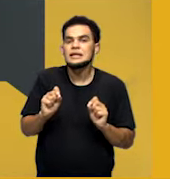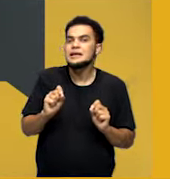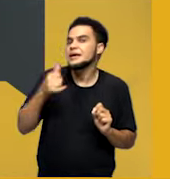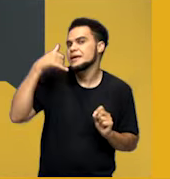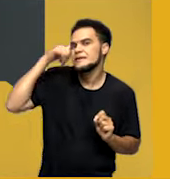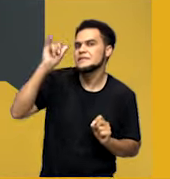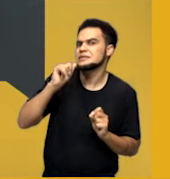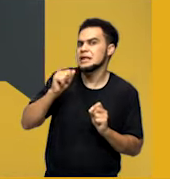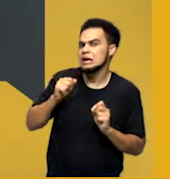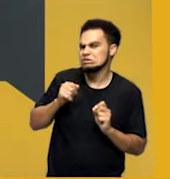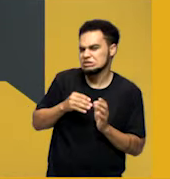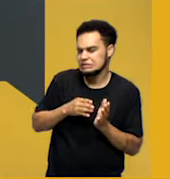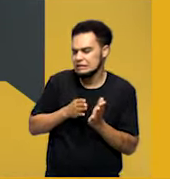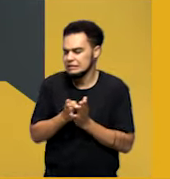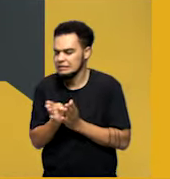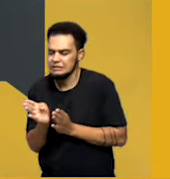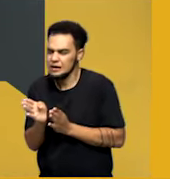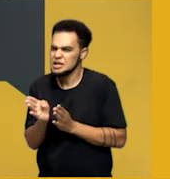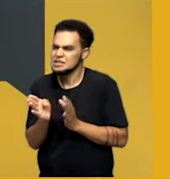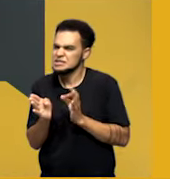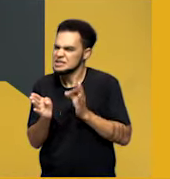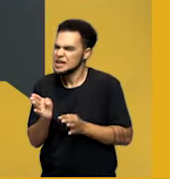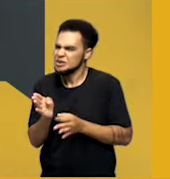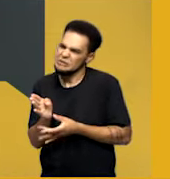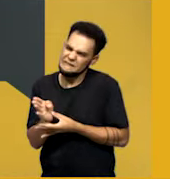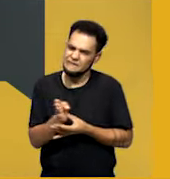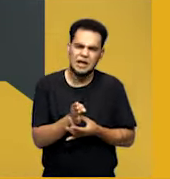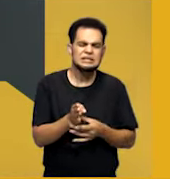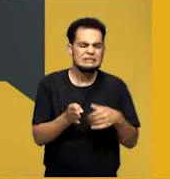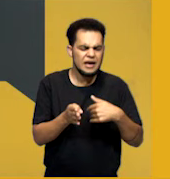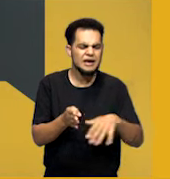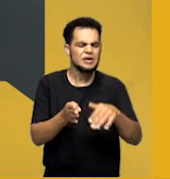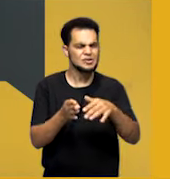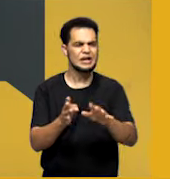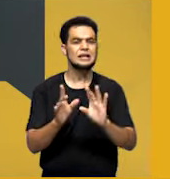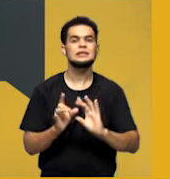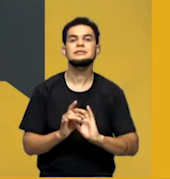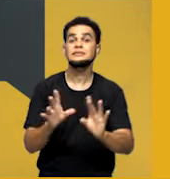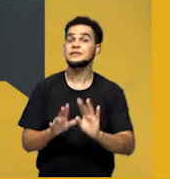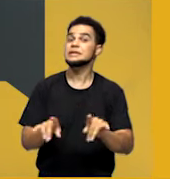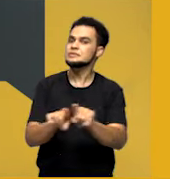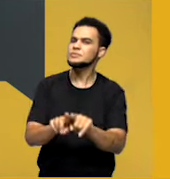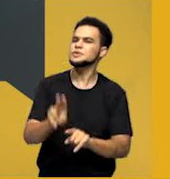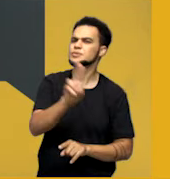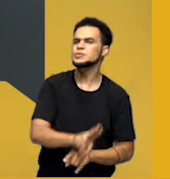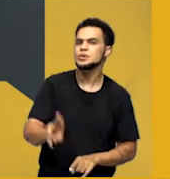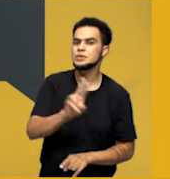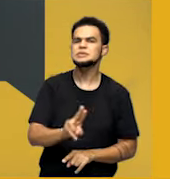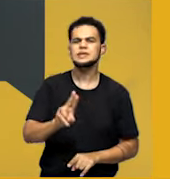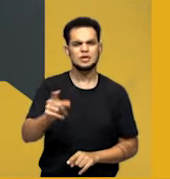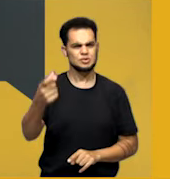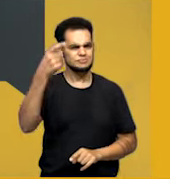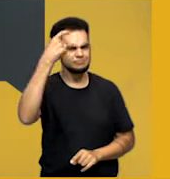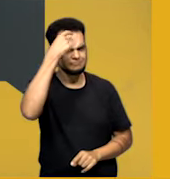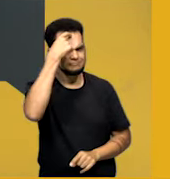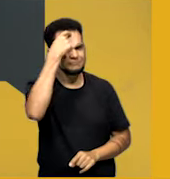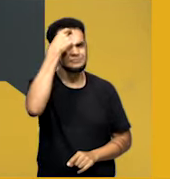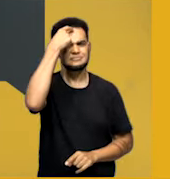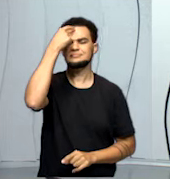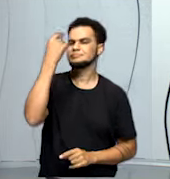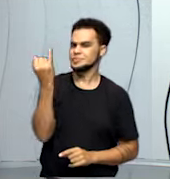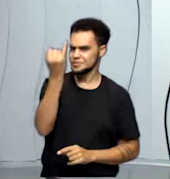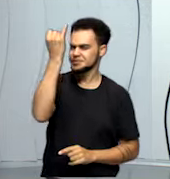desviá-la do seu ciclo natural, para usá-la de uma forma racional, de uma forma